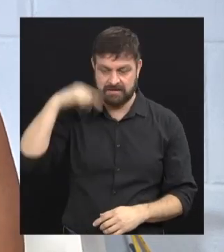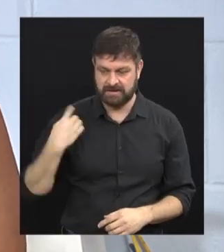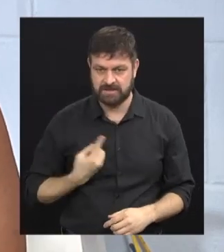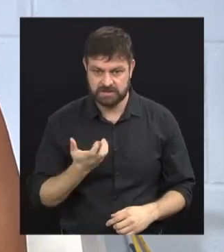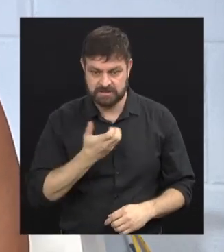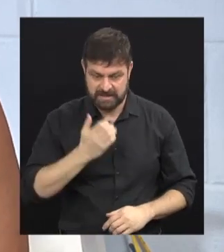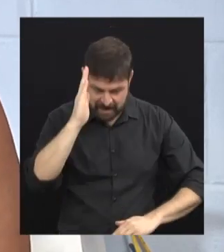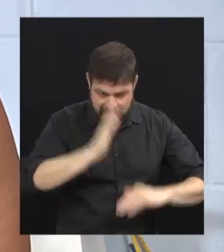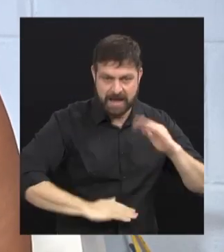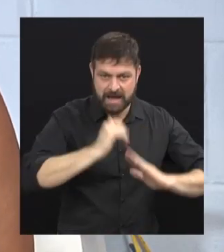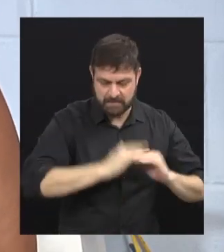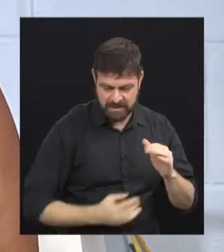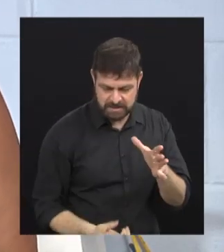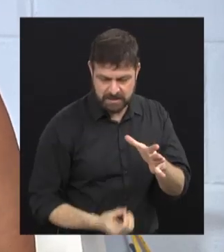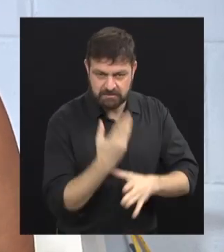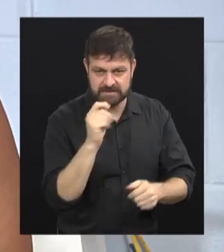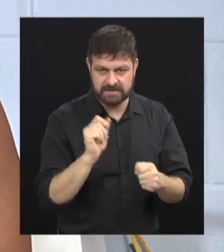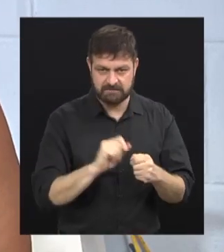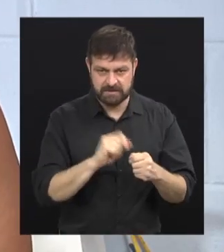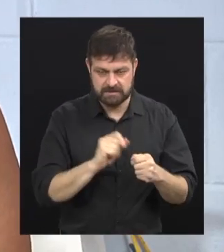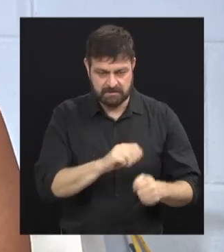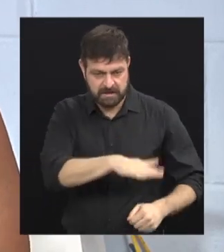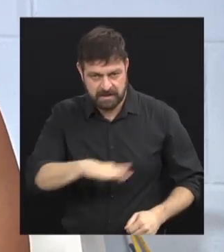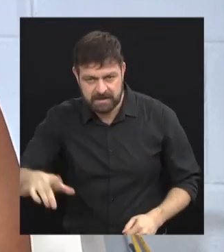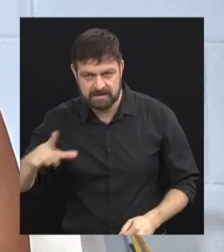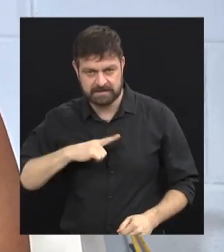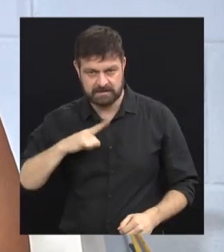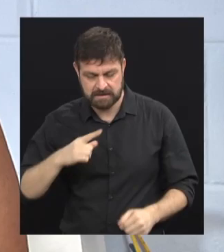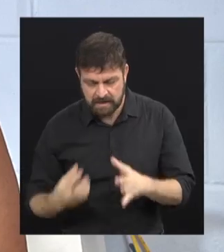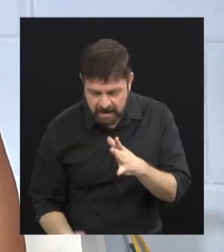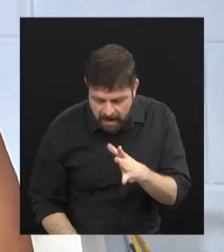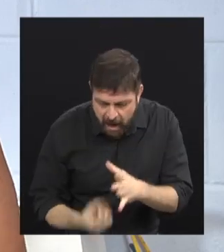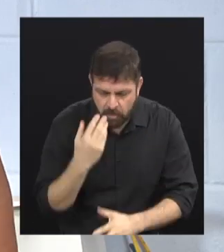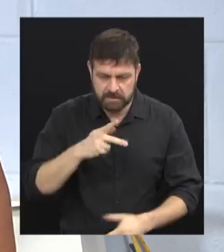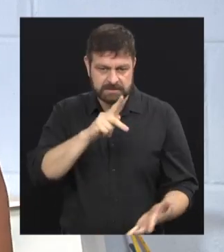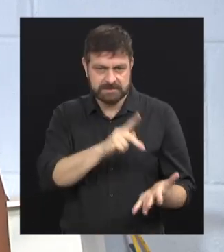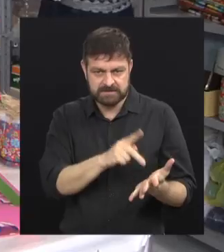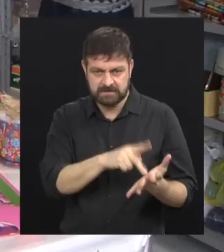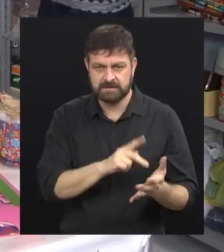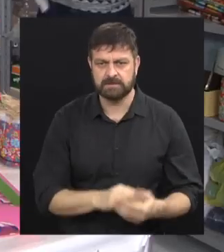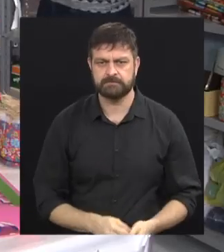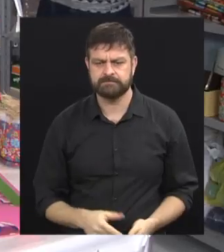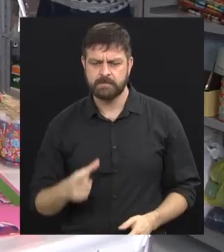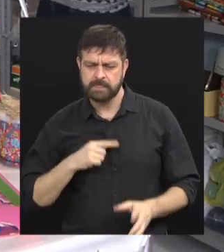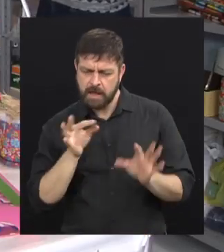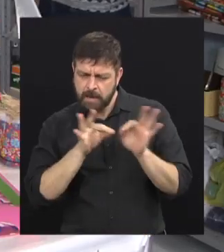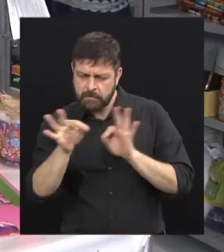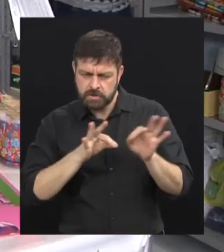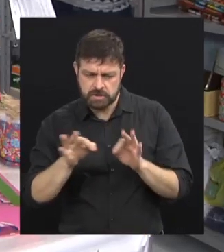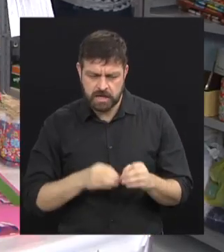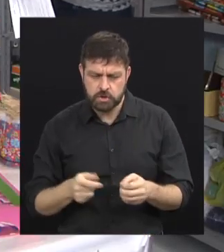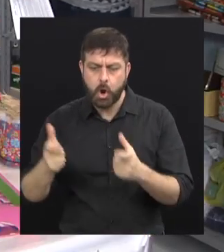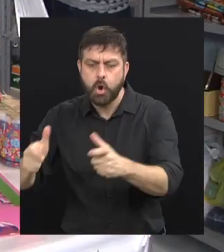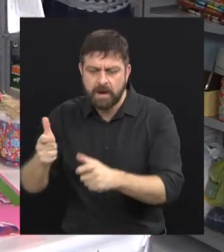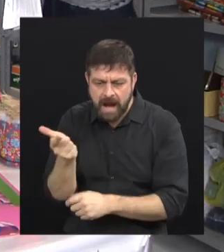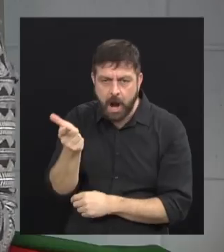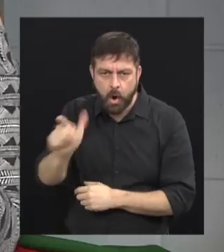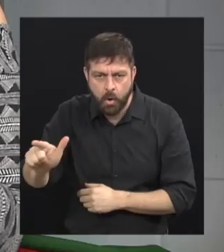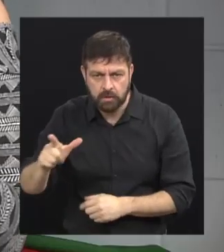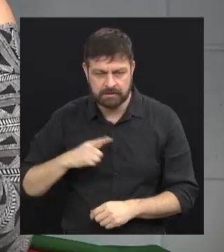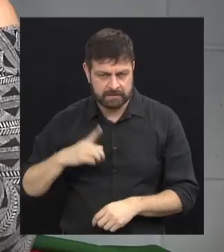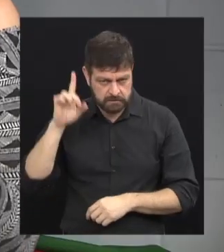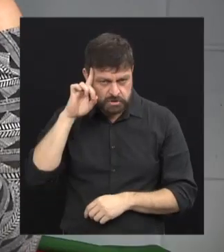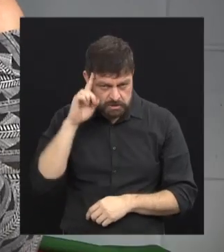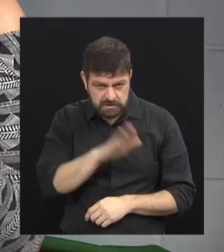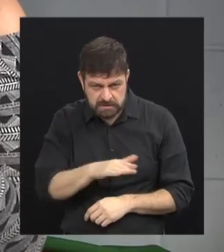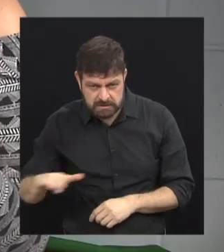né? E a gente quer realmente fazer com que eles tenham a realização desses sonhos. Existem alguns projetos que vocês fazem fora daqui também. Se